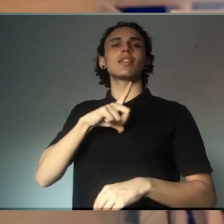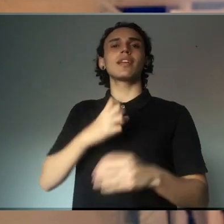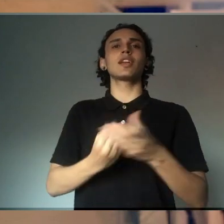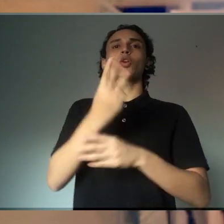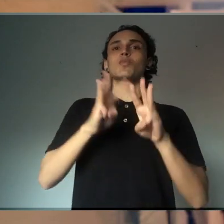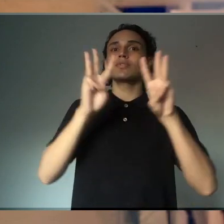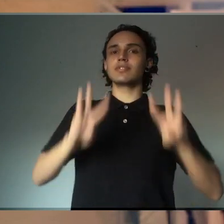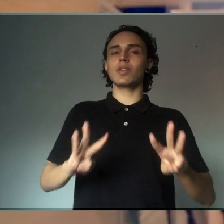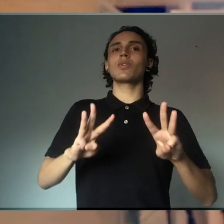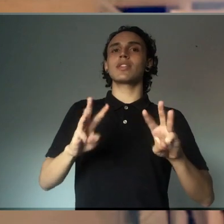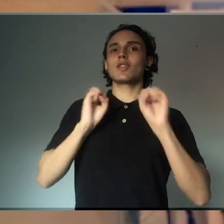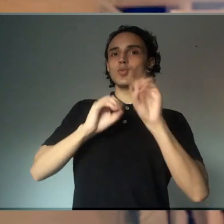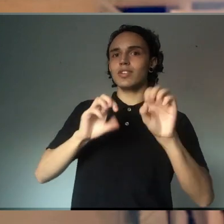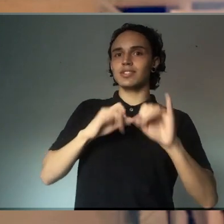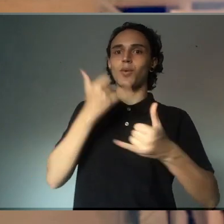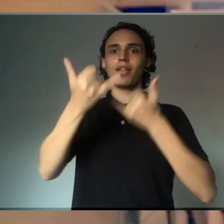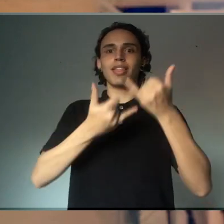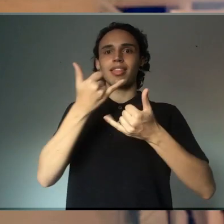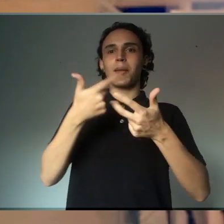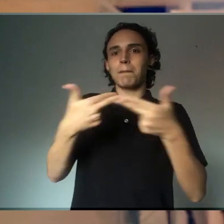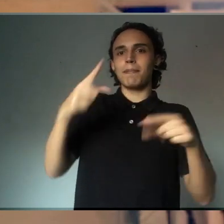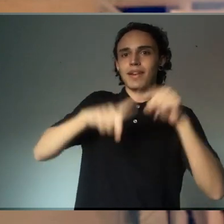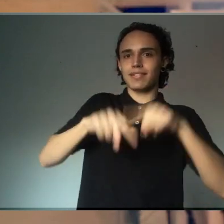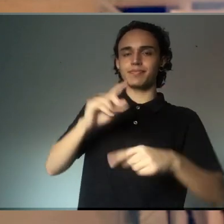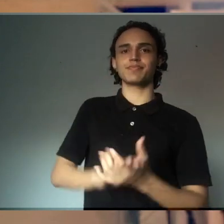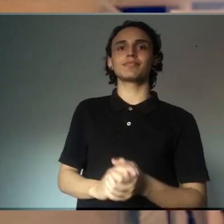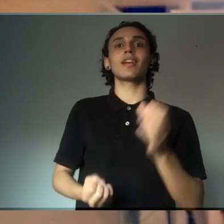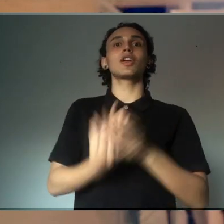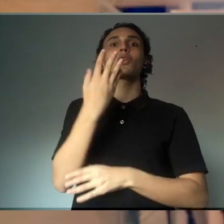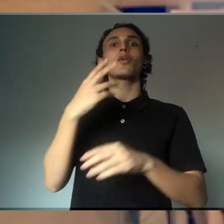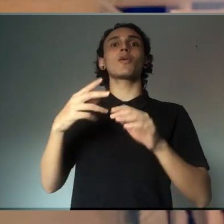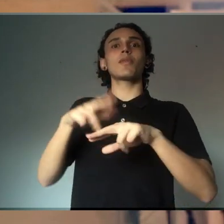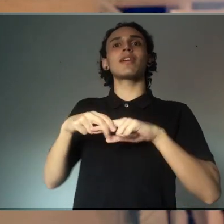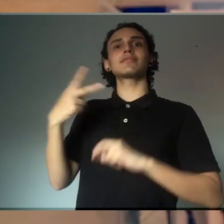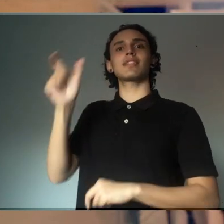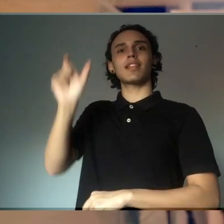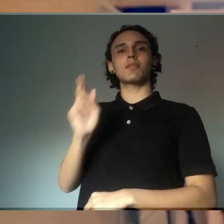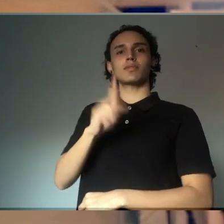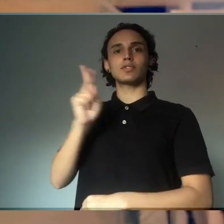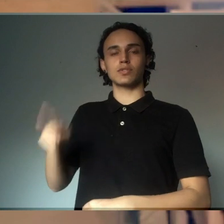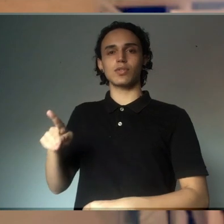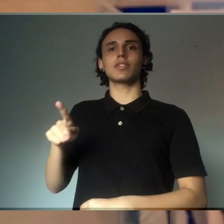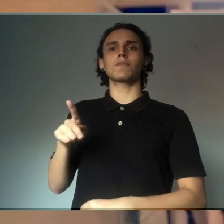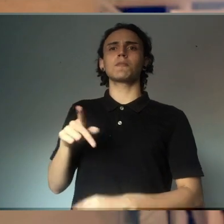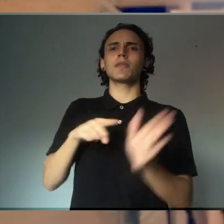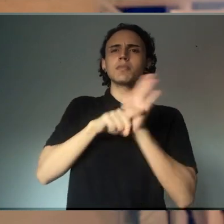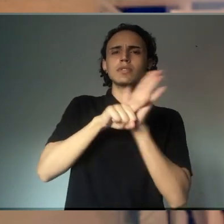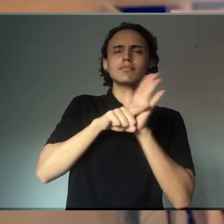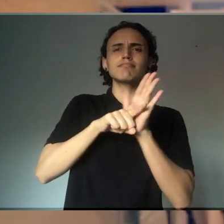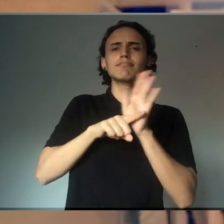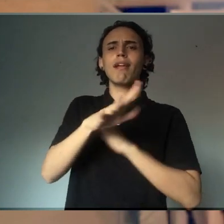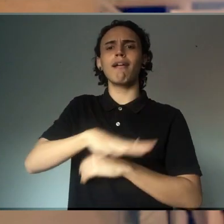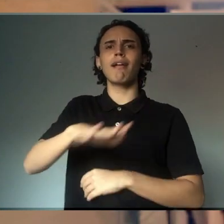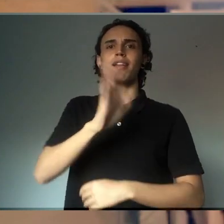Ele é um museu que surgiu a partir das pesquisas de uma professora, a professora Tizuco, que fazia pesquisa com essa